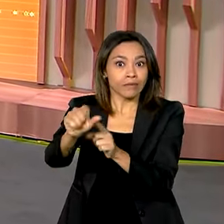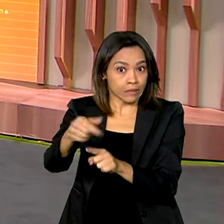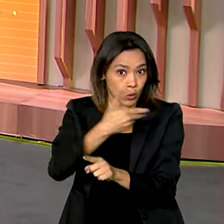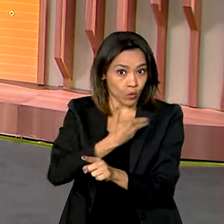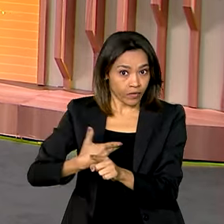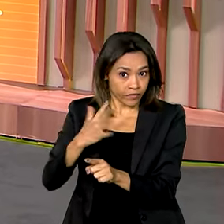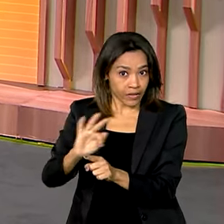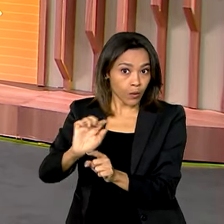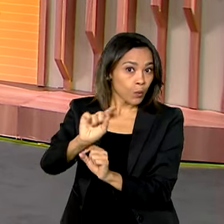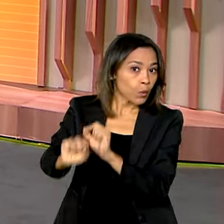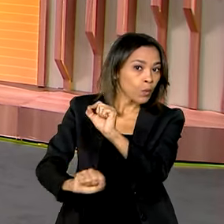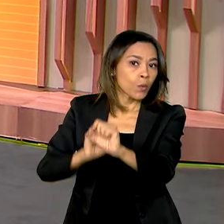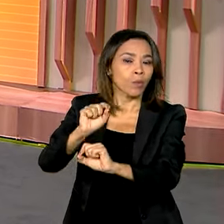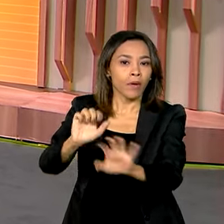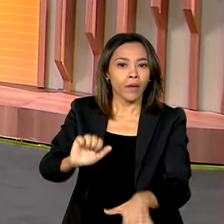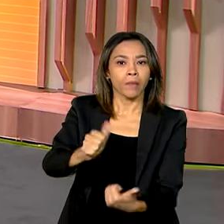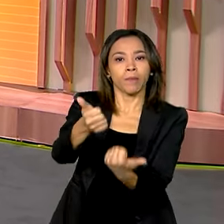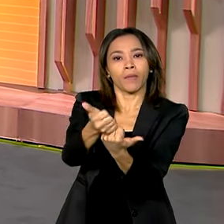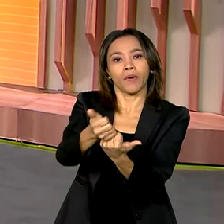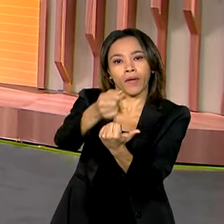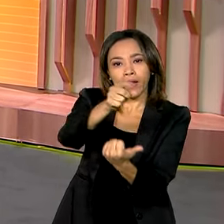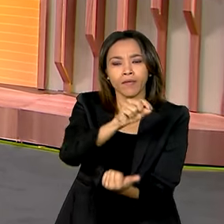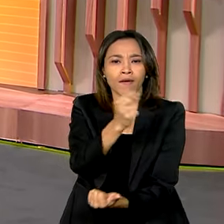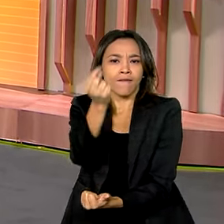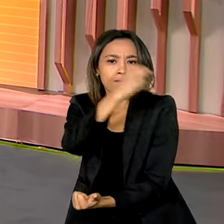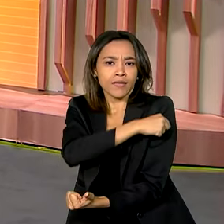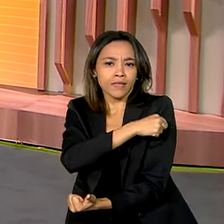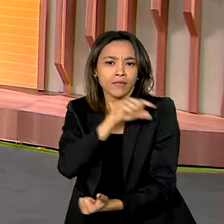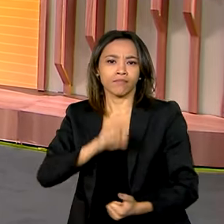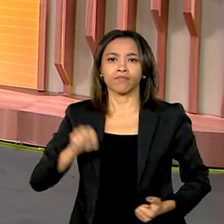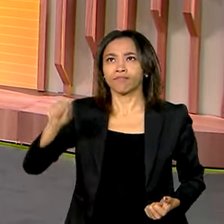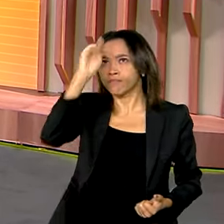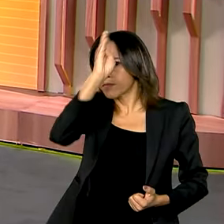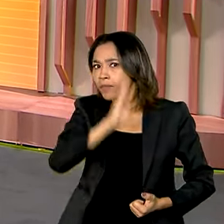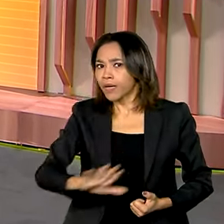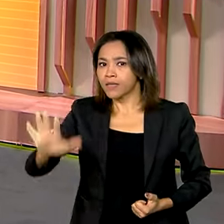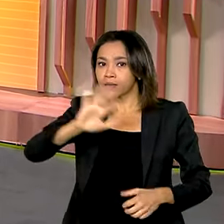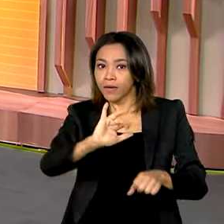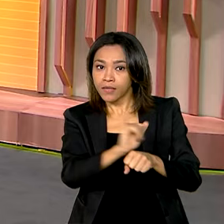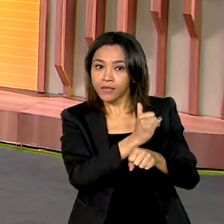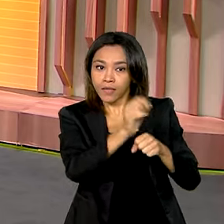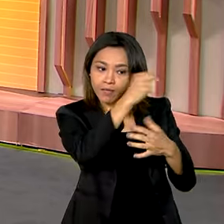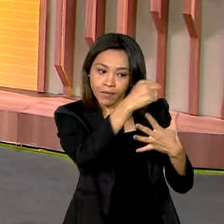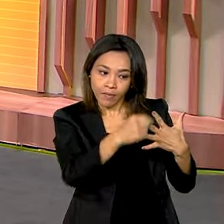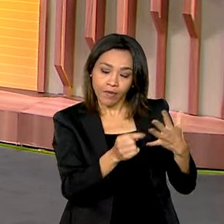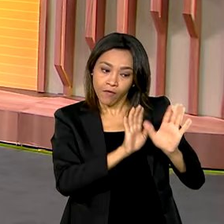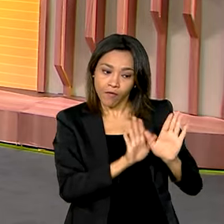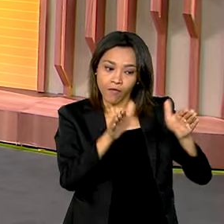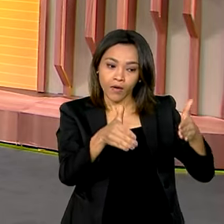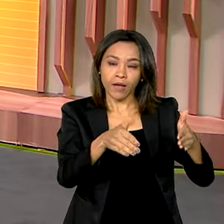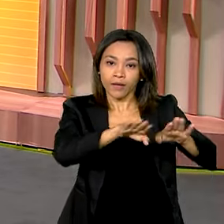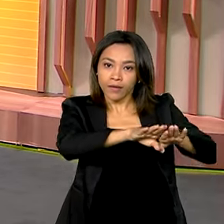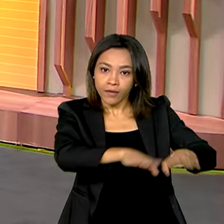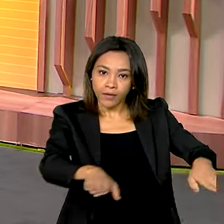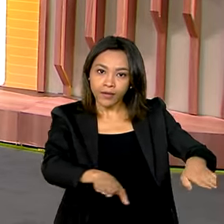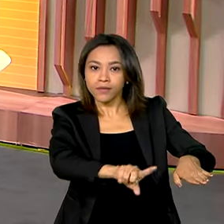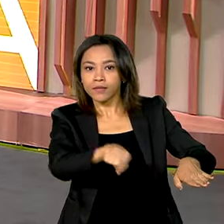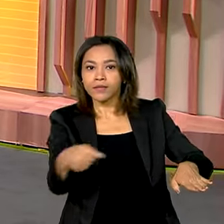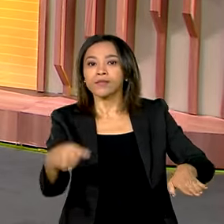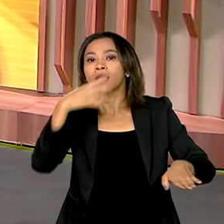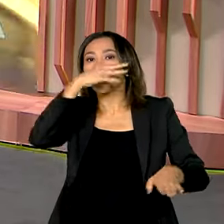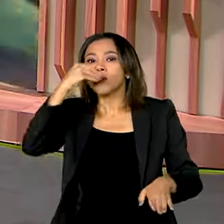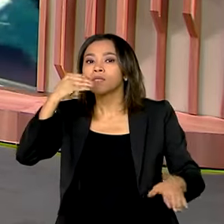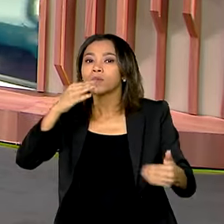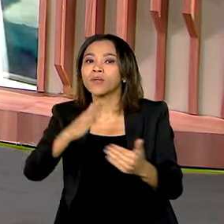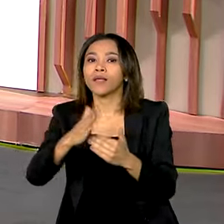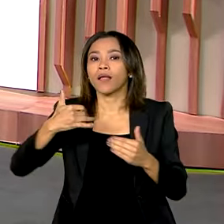federal para apoiar a vacinação em todo o país. As medidas serão voltadas a crianças e adolescentes de até 15 anos.